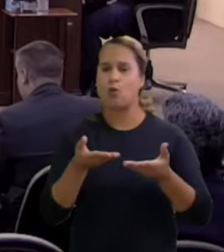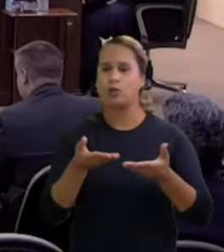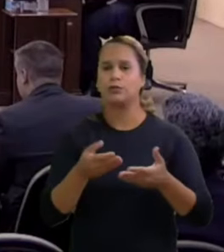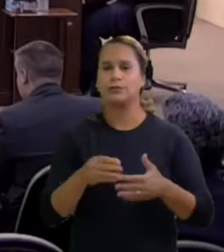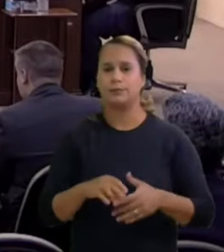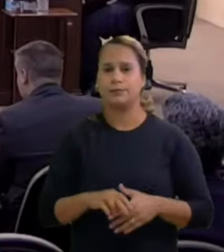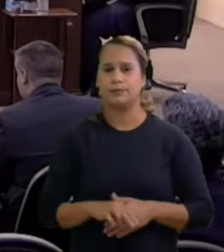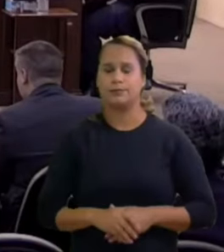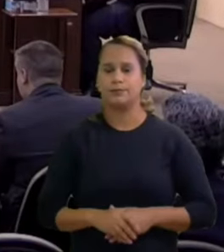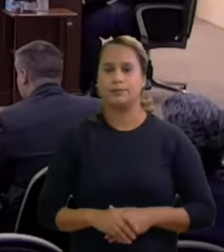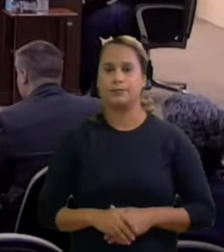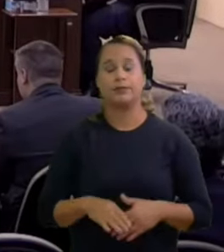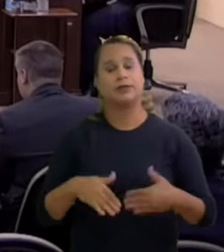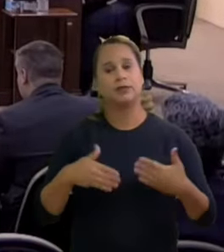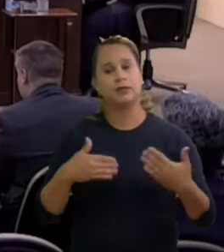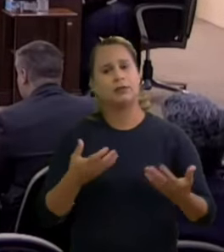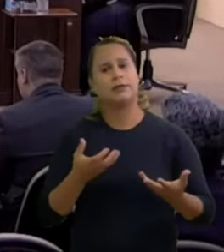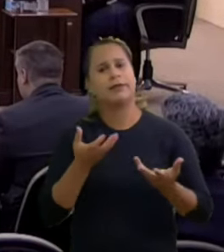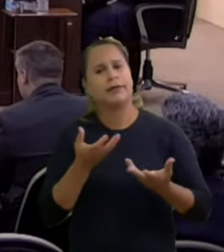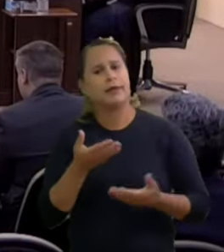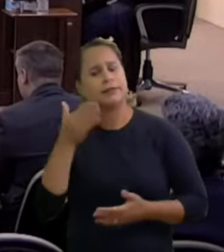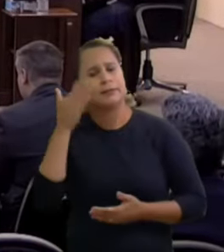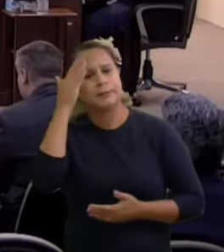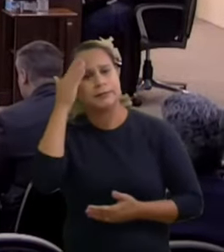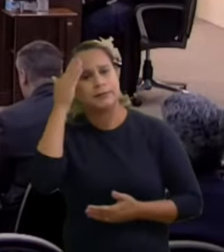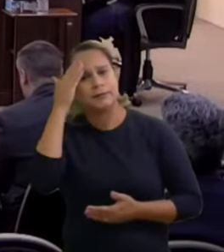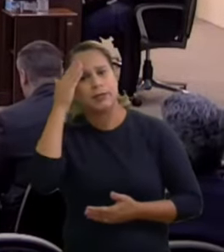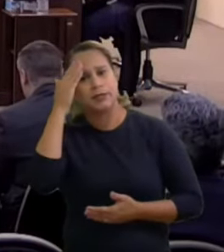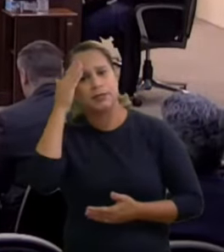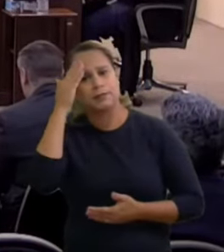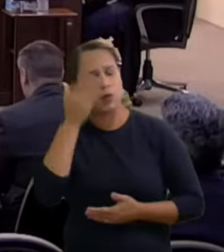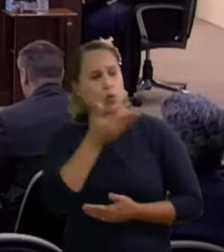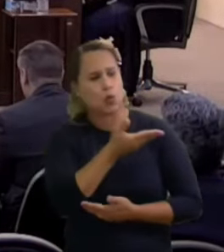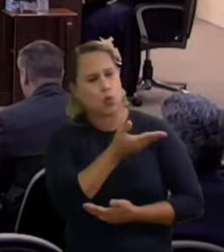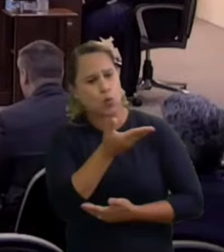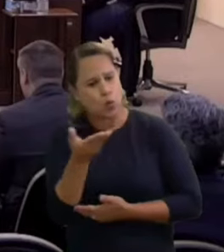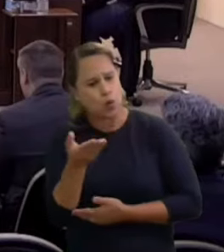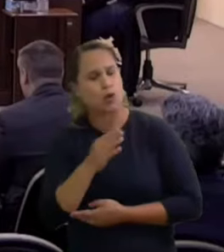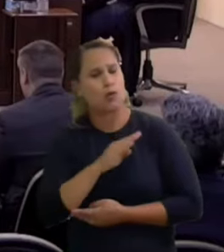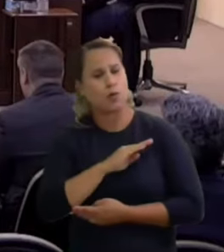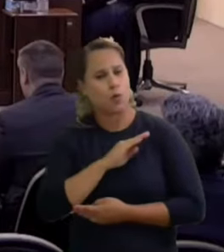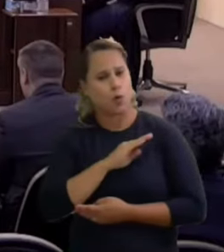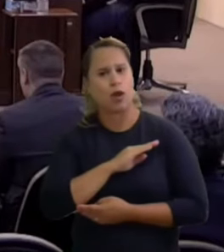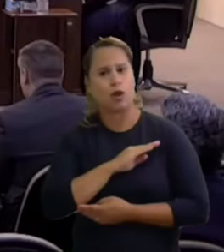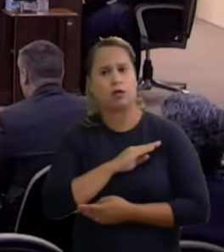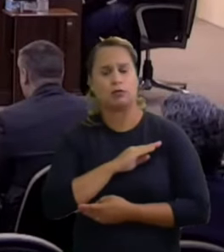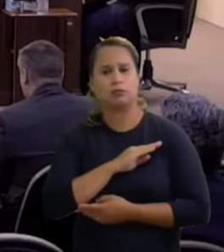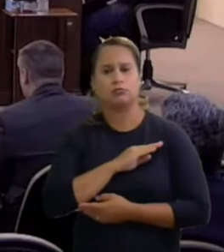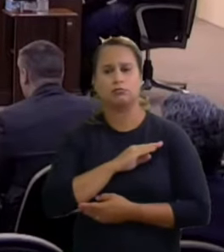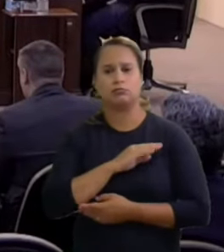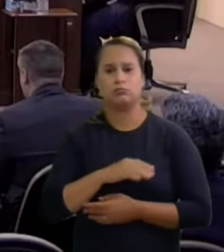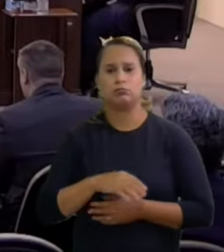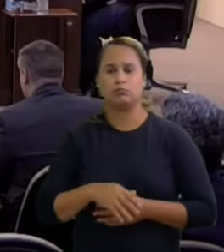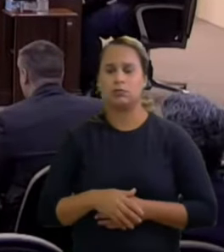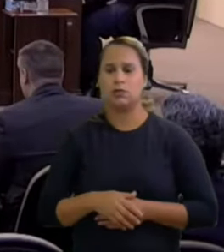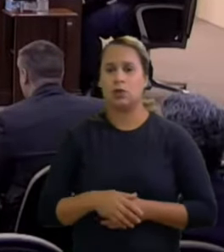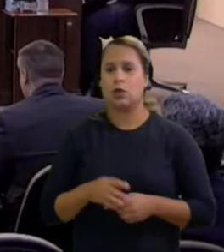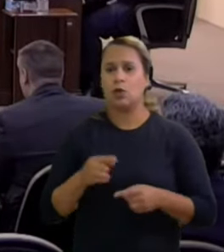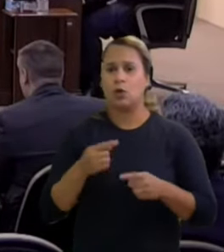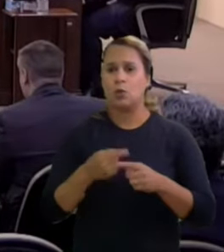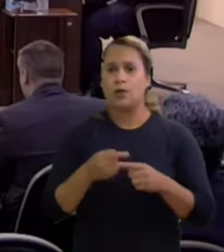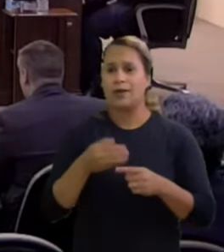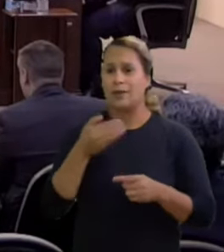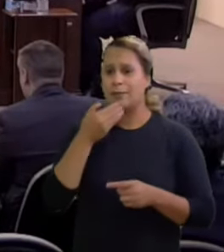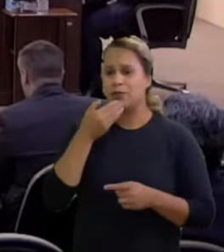então eu quero saber se os demais colegas adiantam aqui o voto porque o pedido de voto